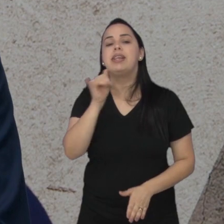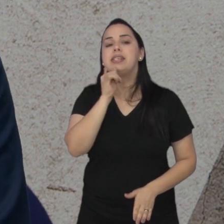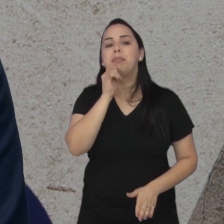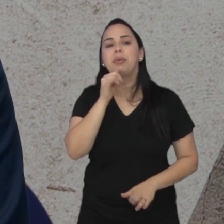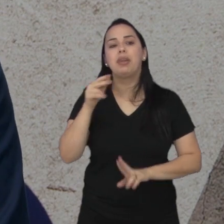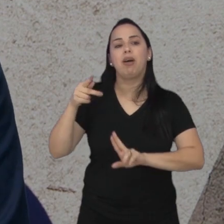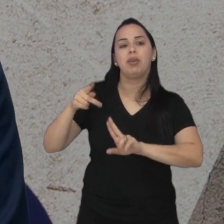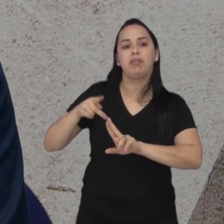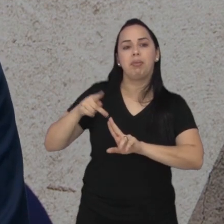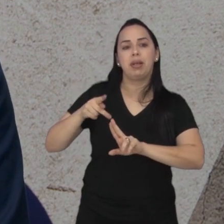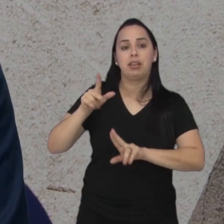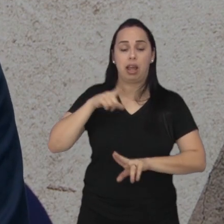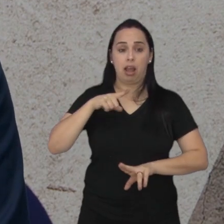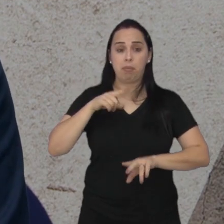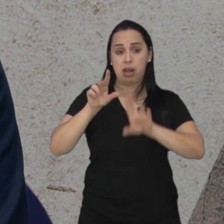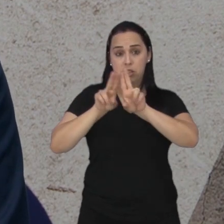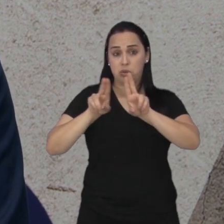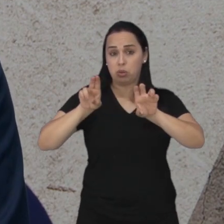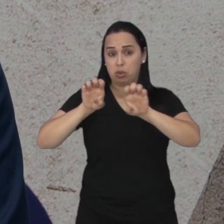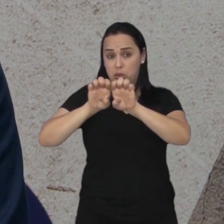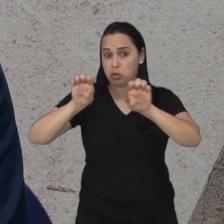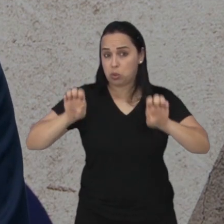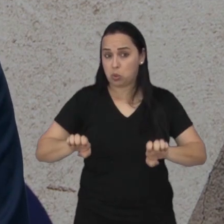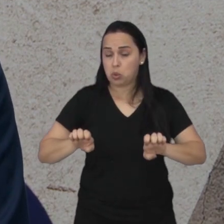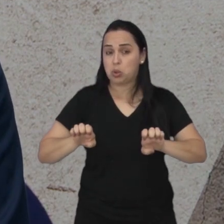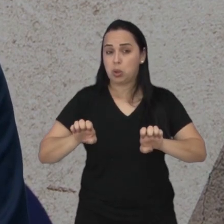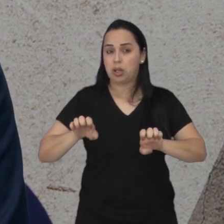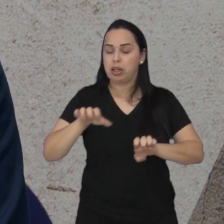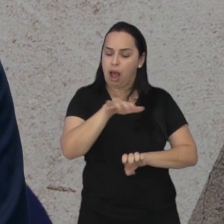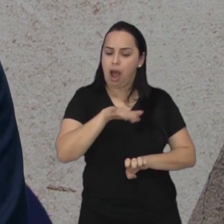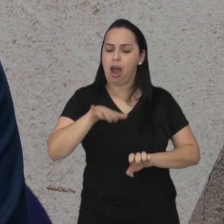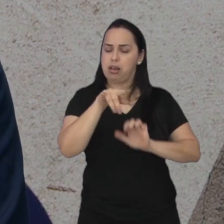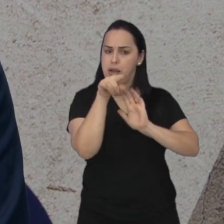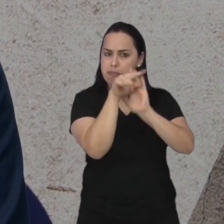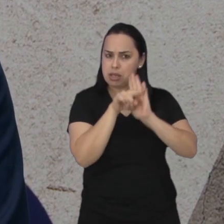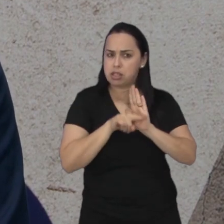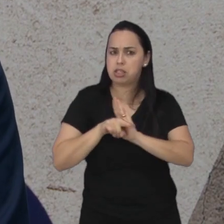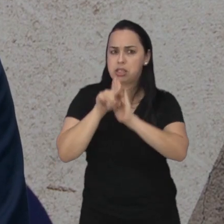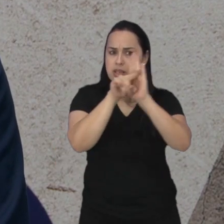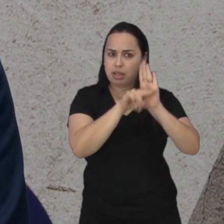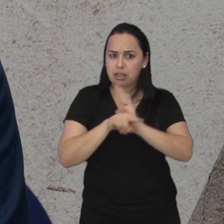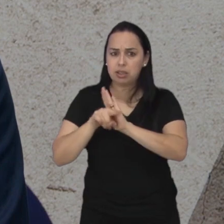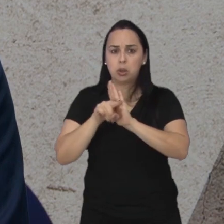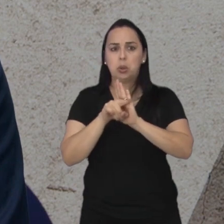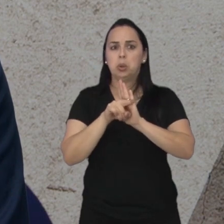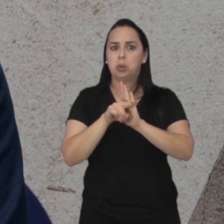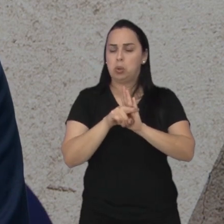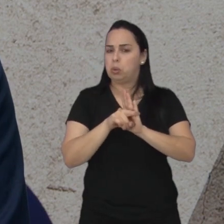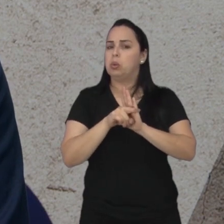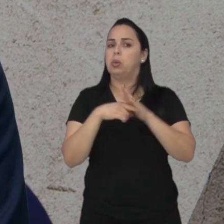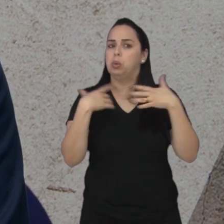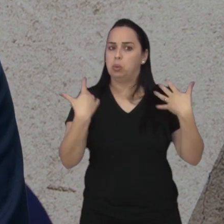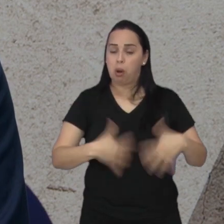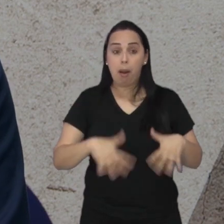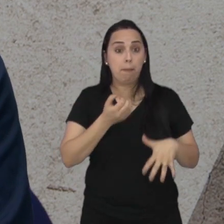Lá na Univap a gente tem uma estrutura de pesquisa muito